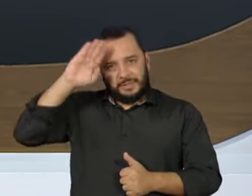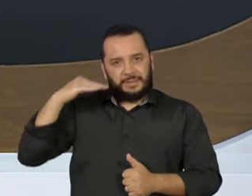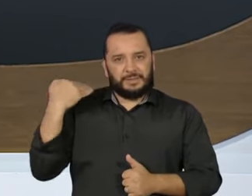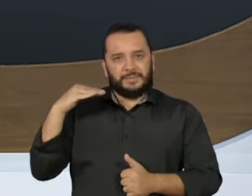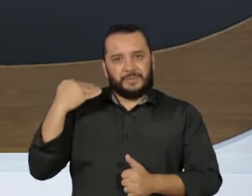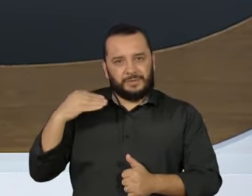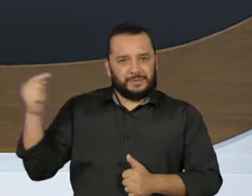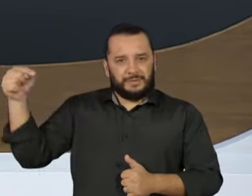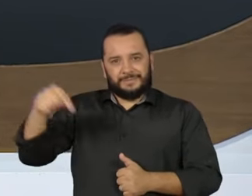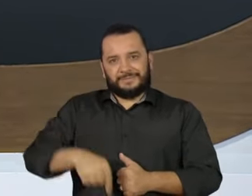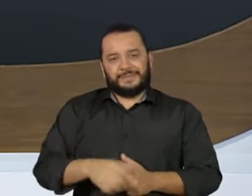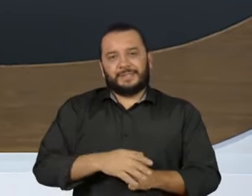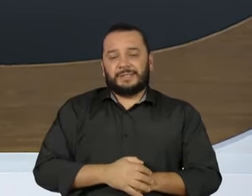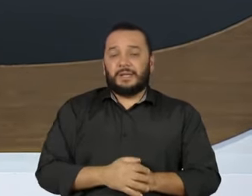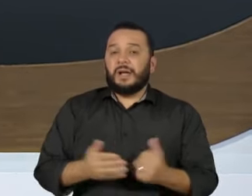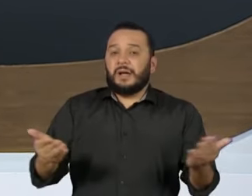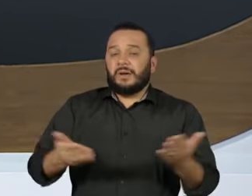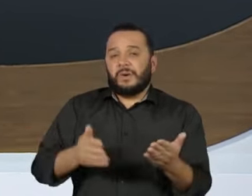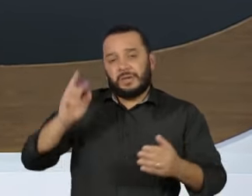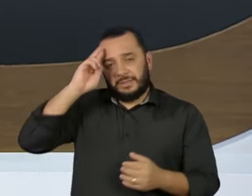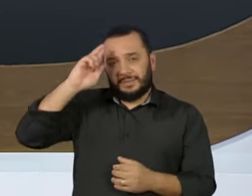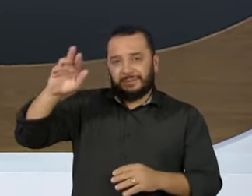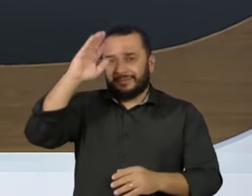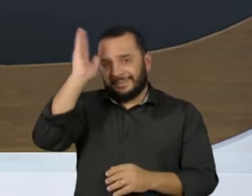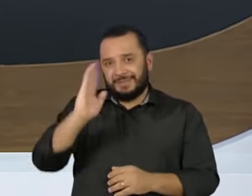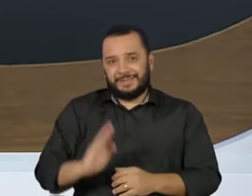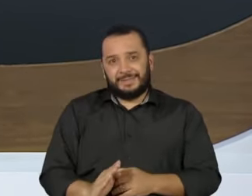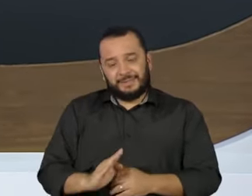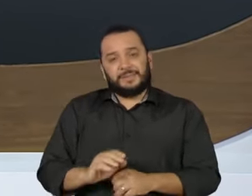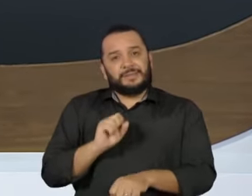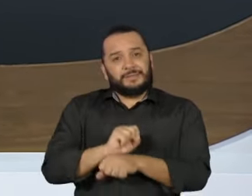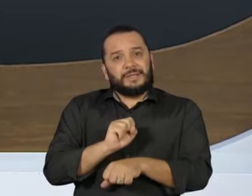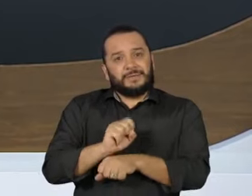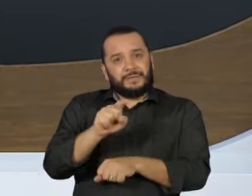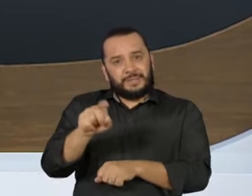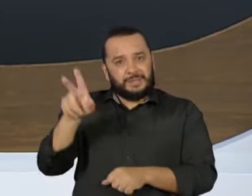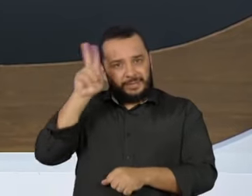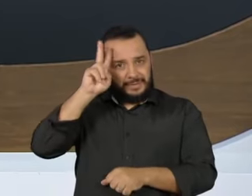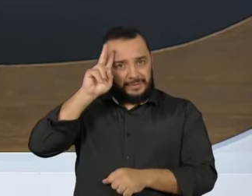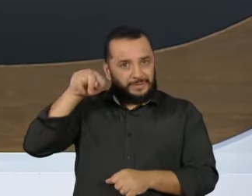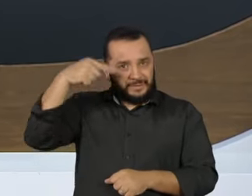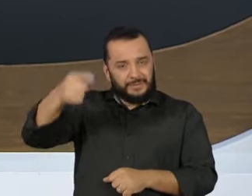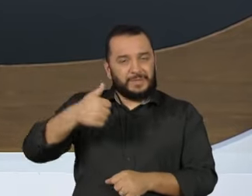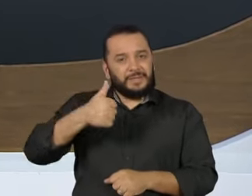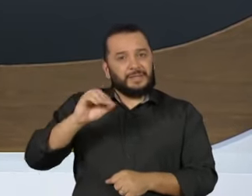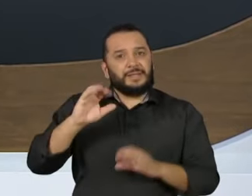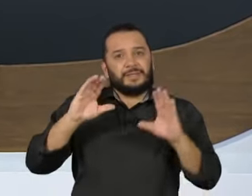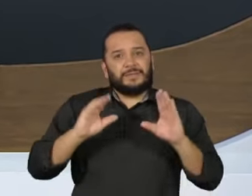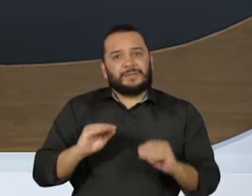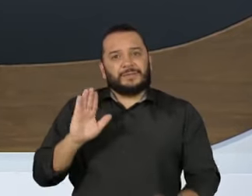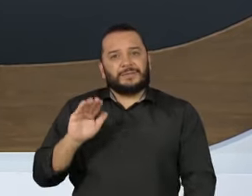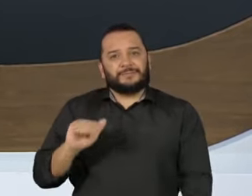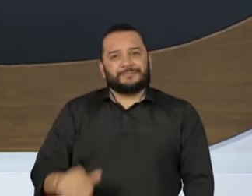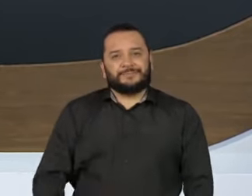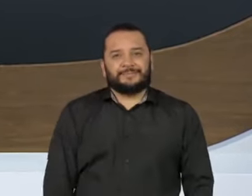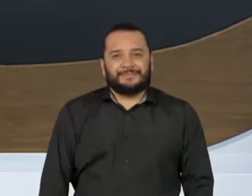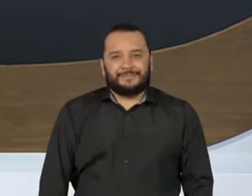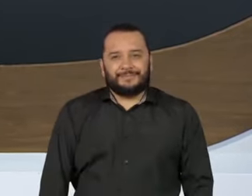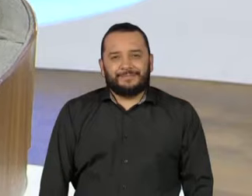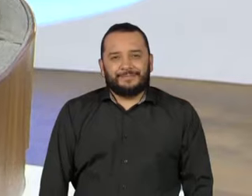Tebbit. Você fica agora com o Senhor Brasil. E eu espero você na próxima segunda-feira, às 10 da noite. Até lá.